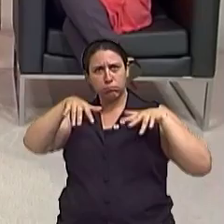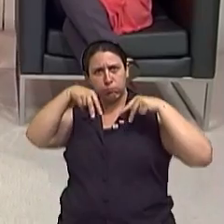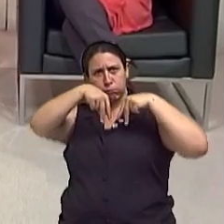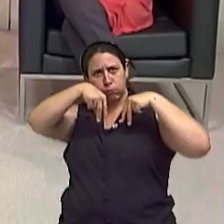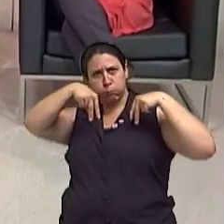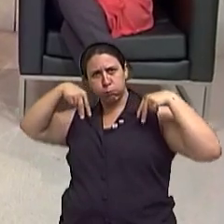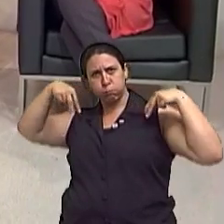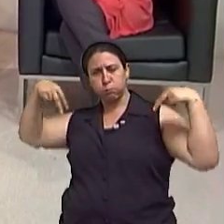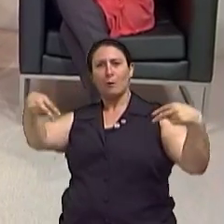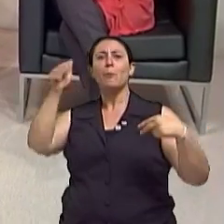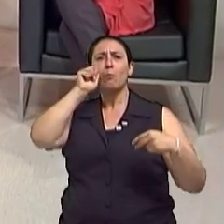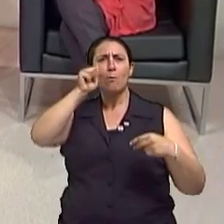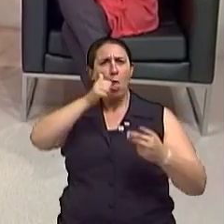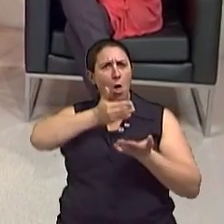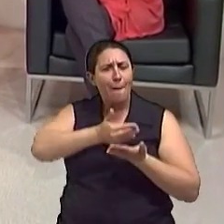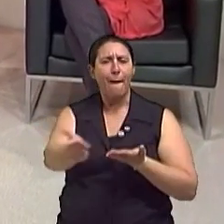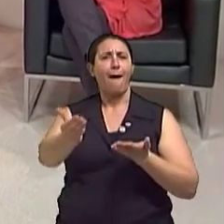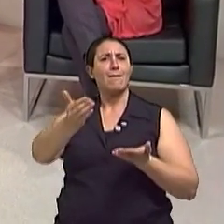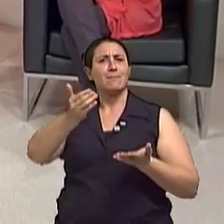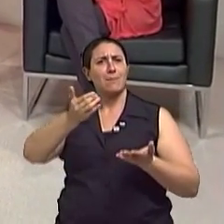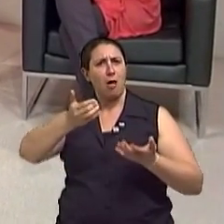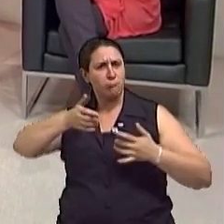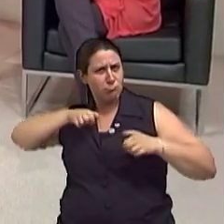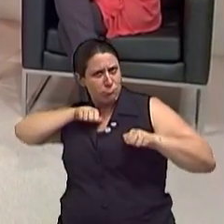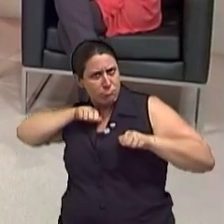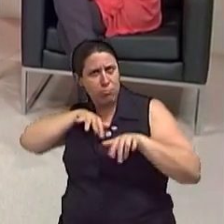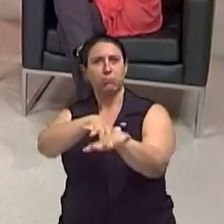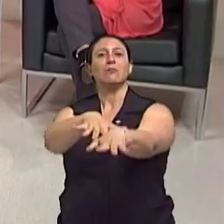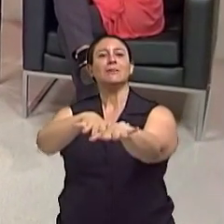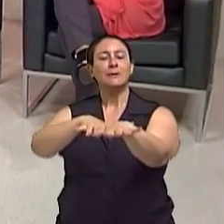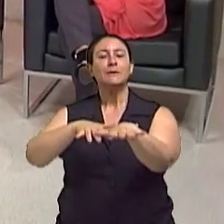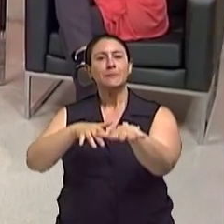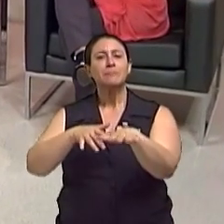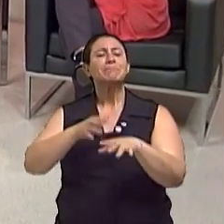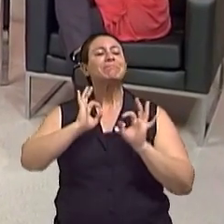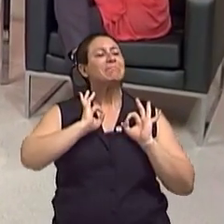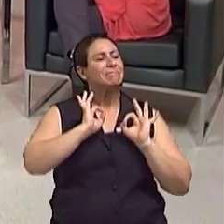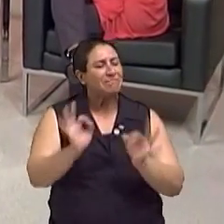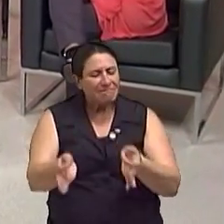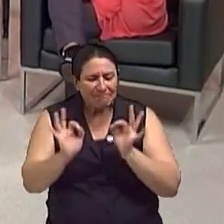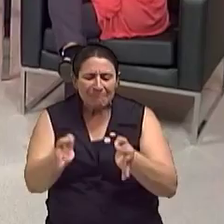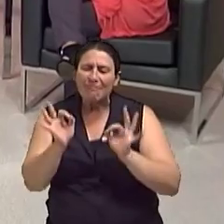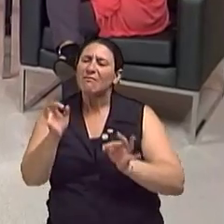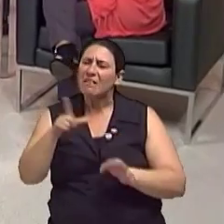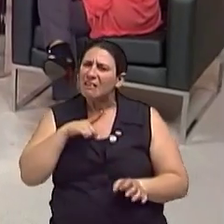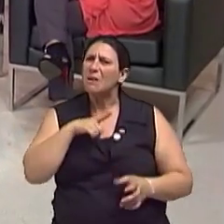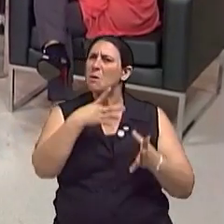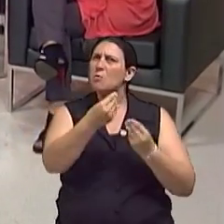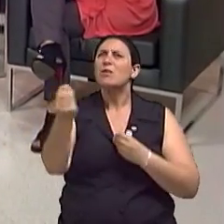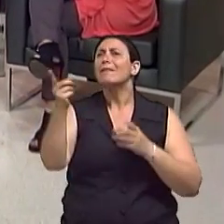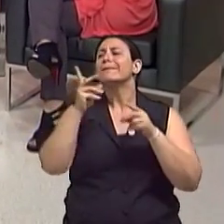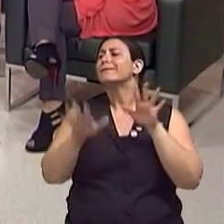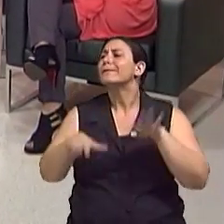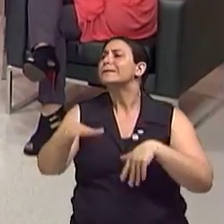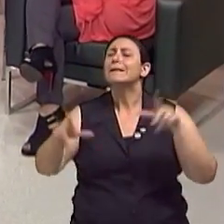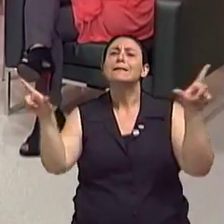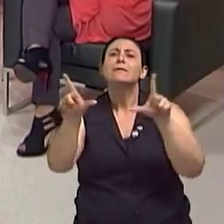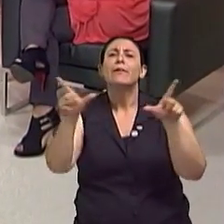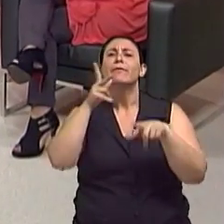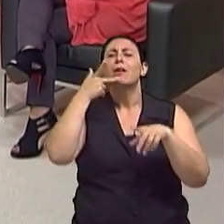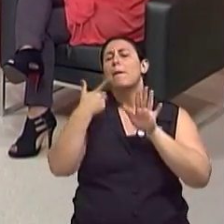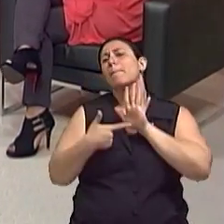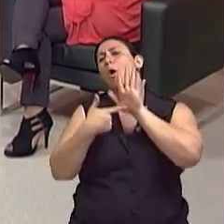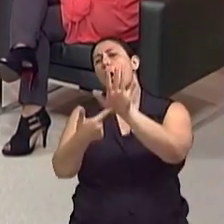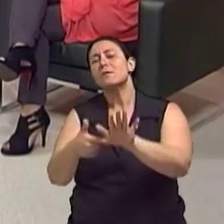novo a questão dessa escrita, né? Quer dizer, quando a gente vê uma emissora, uma grande emissora também, falando, voltando a